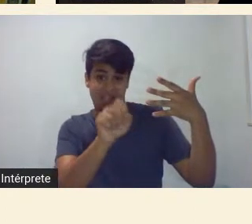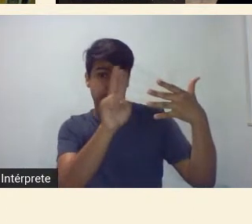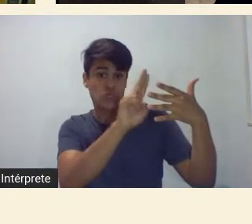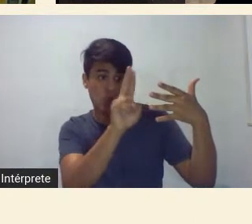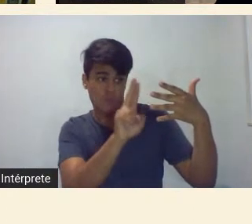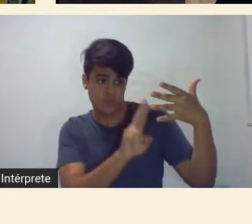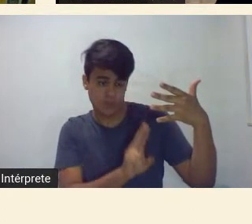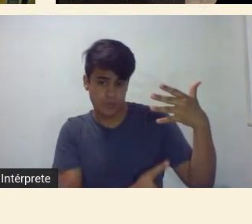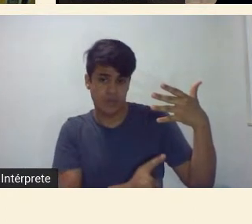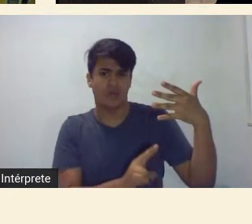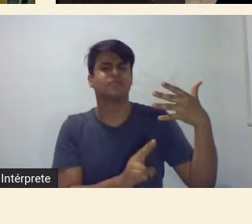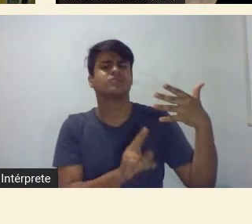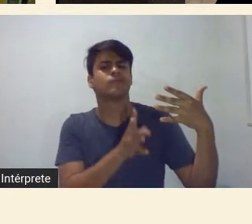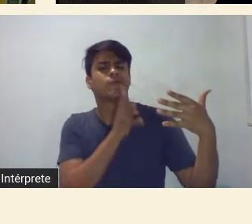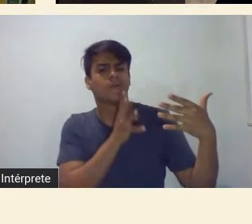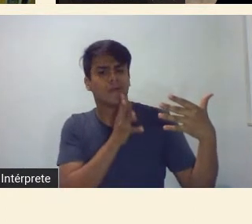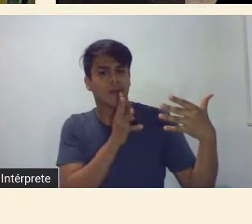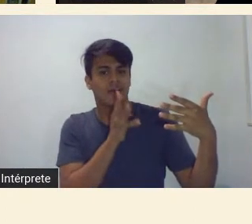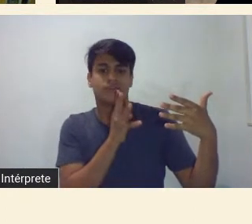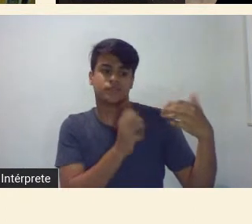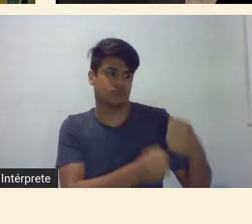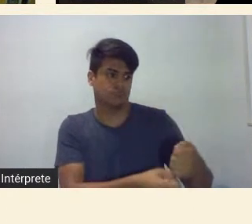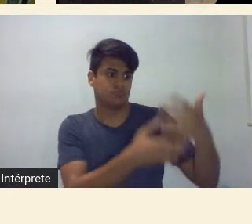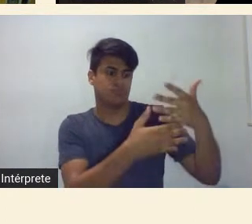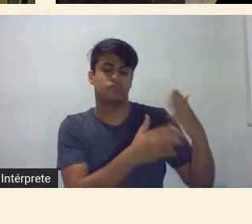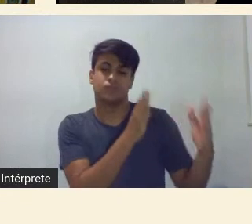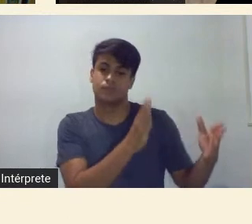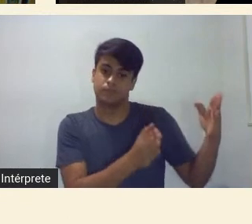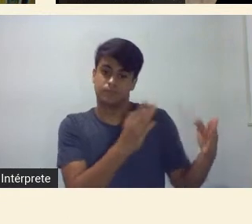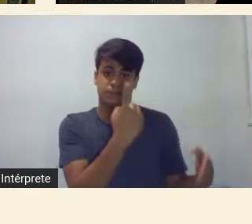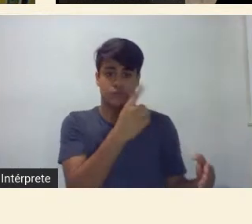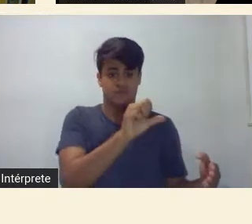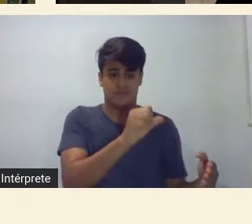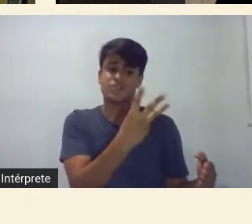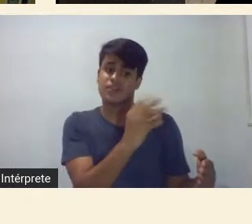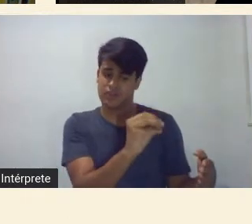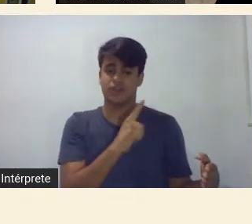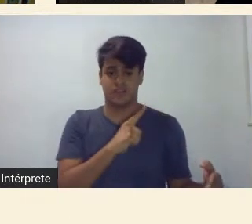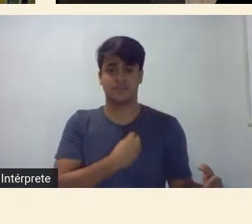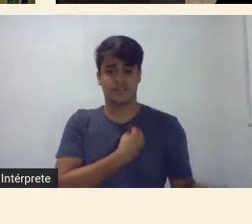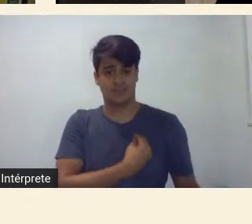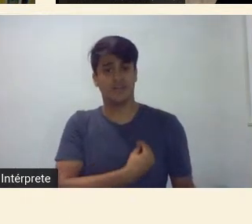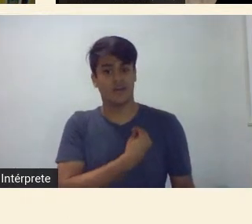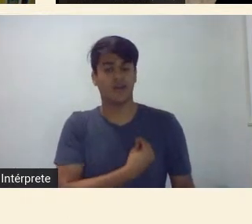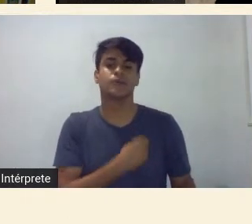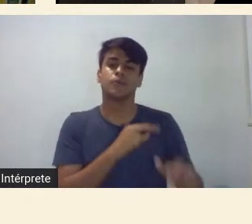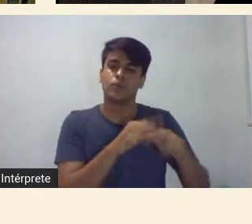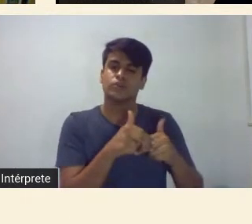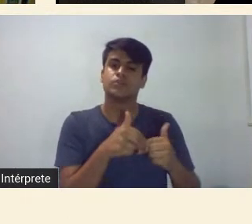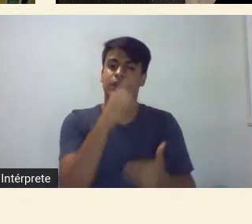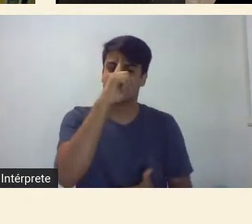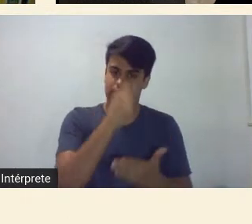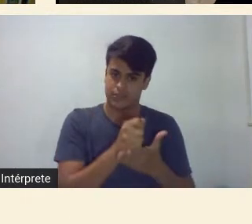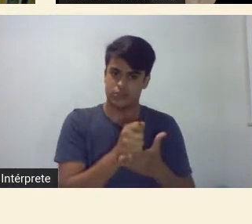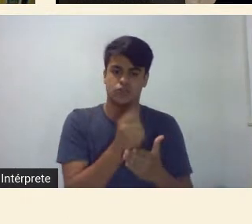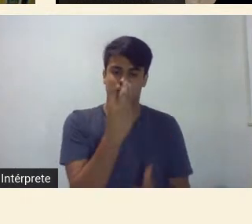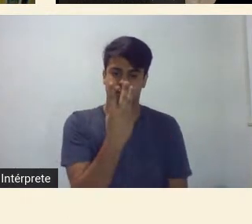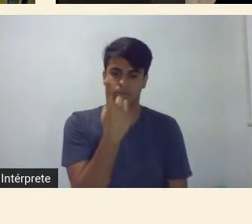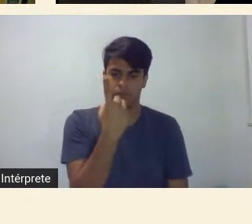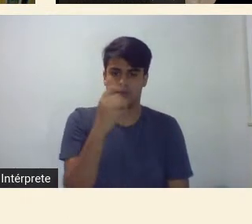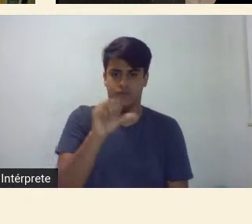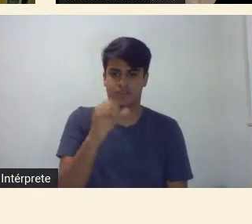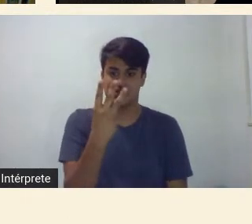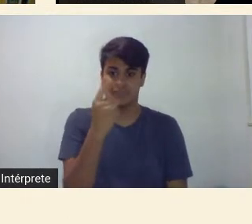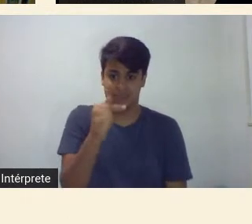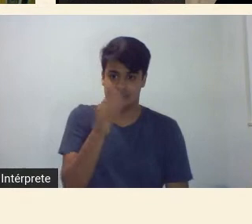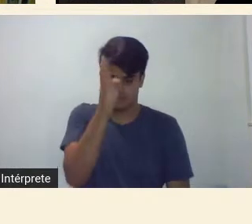sempre vários deles estão no começo da década de 30 então nós optamos por fazer um corte em 37 por conta do golpe